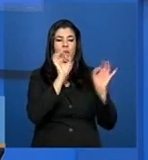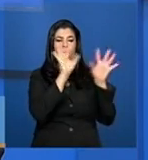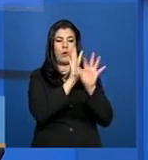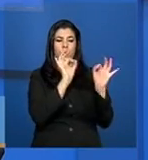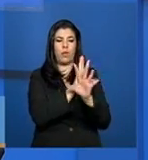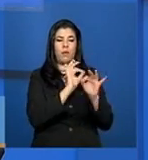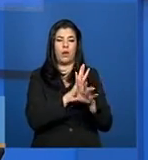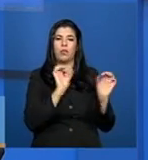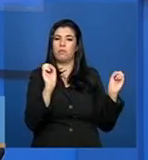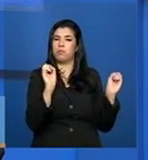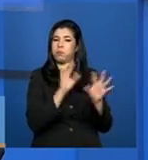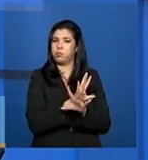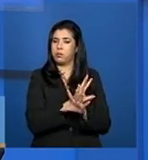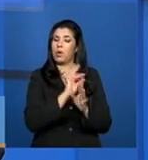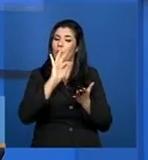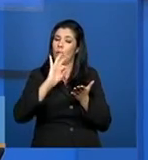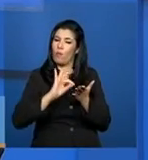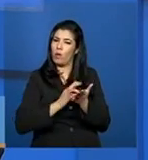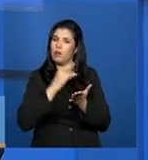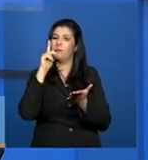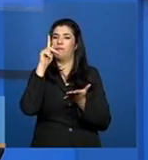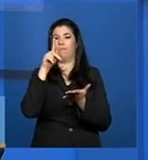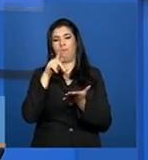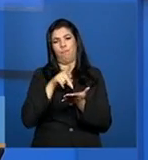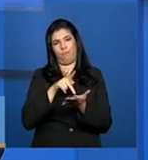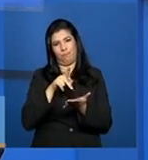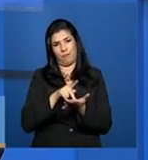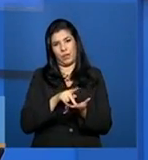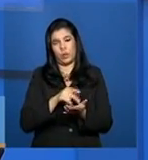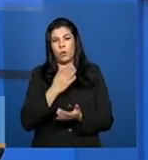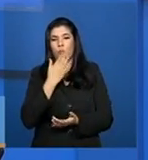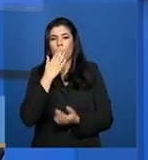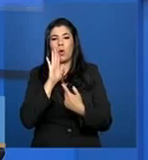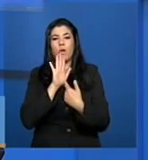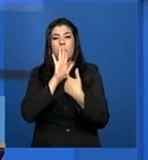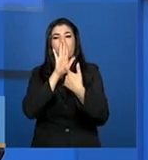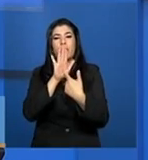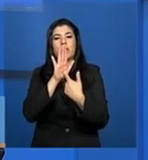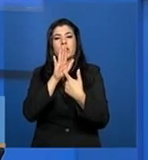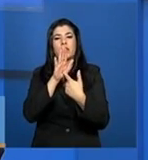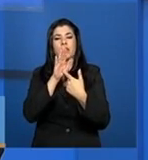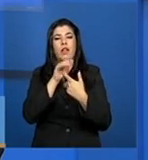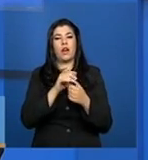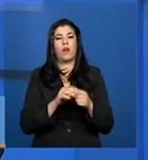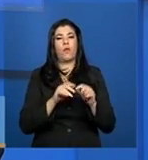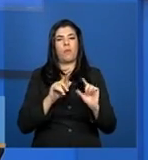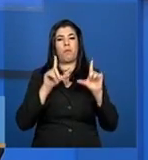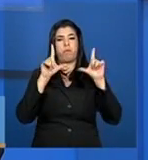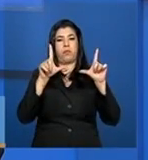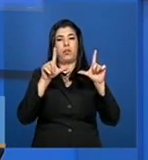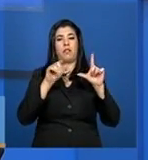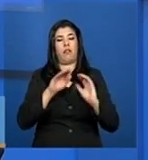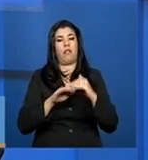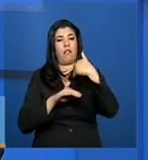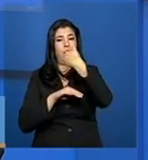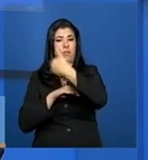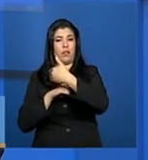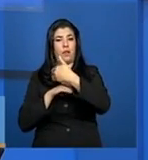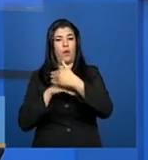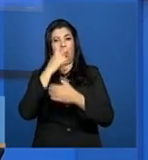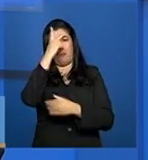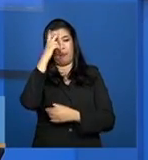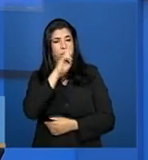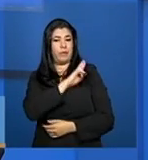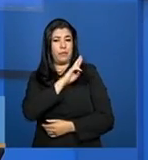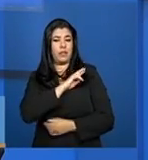cadastro vai estar efetivamente válido e o status dele vai ser alterado na tela anterior e o gestor vai poder perceber que